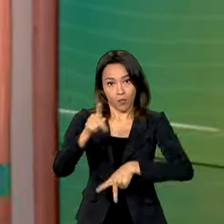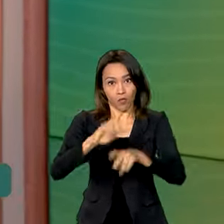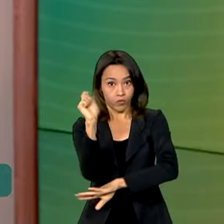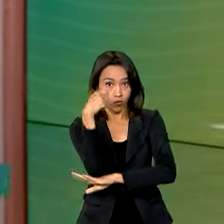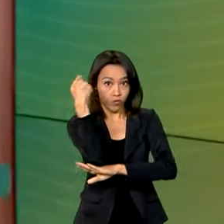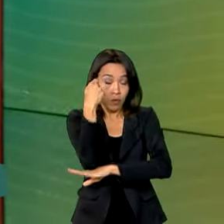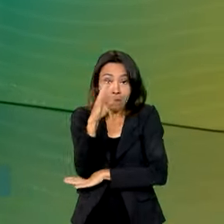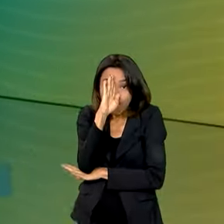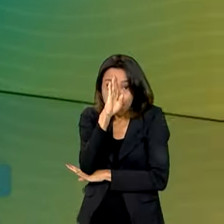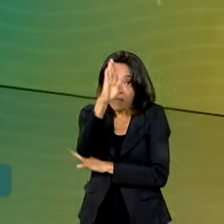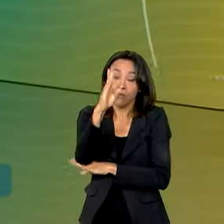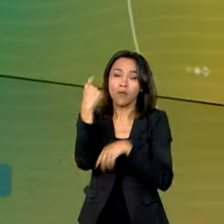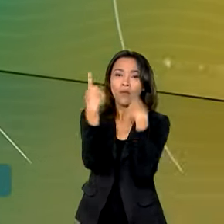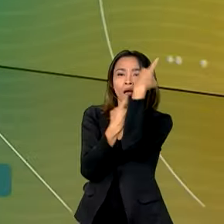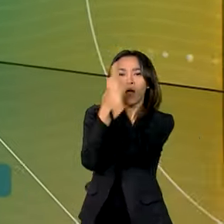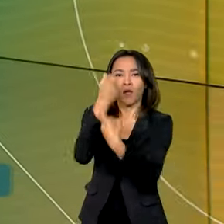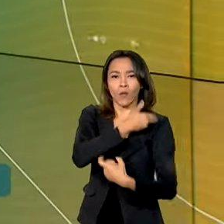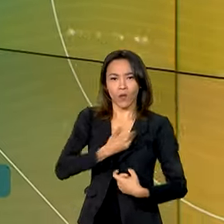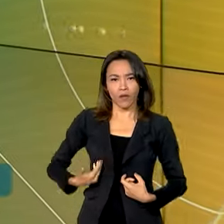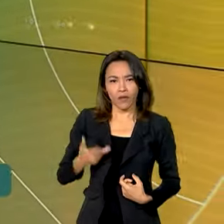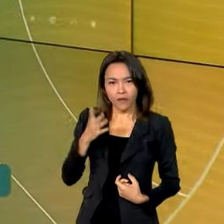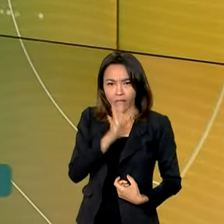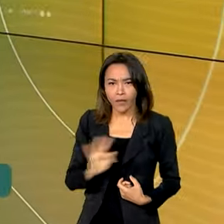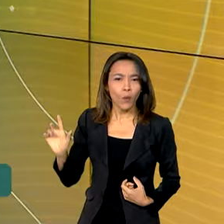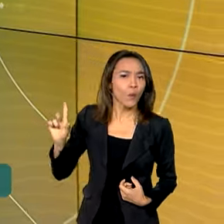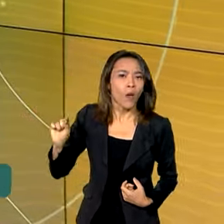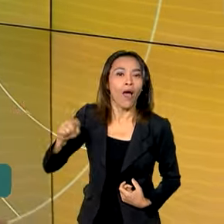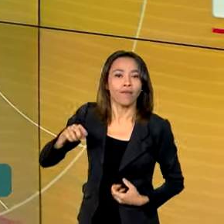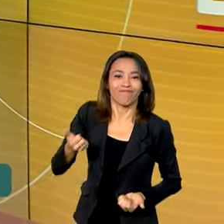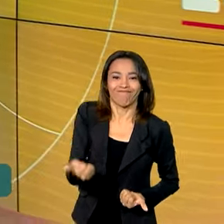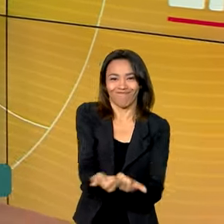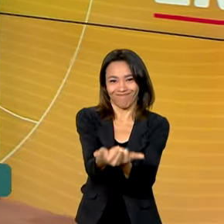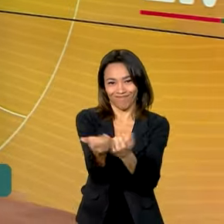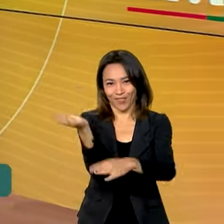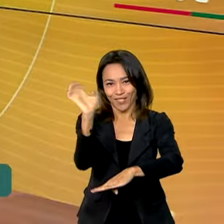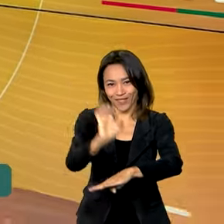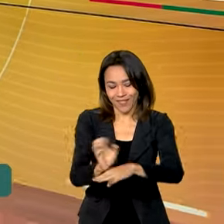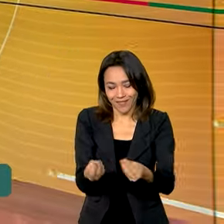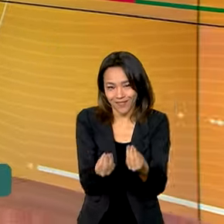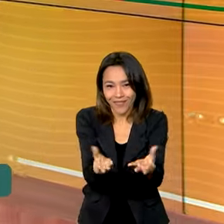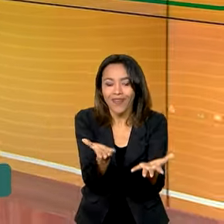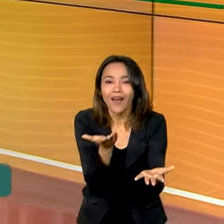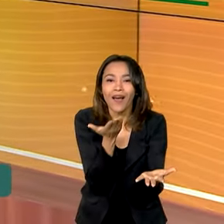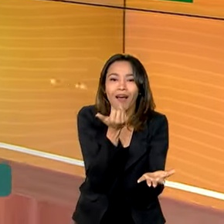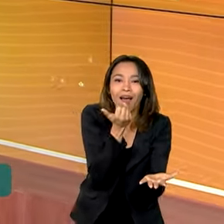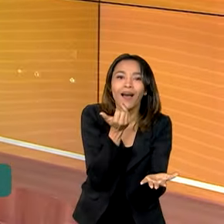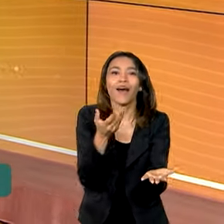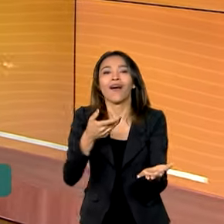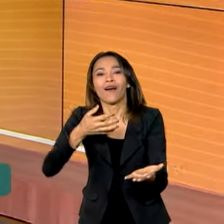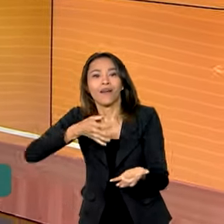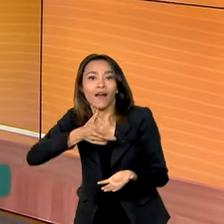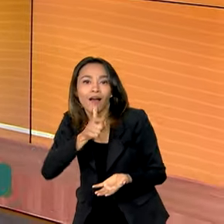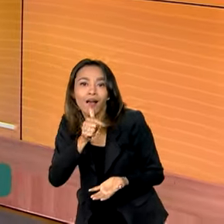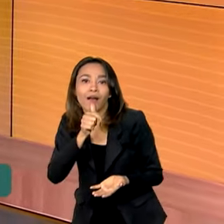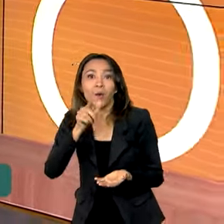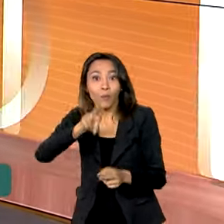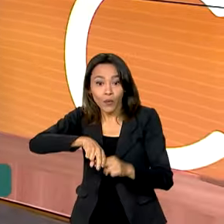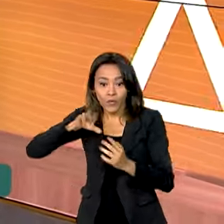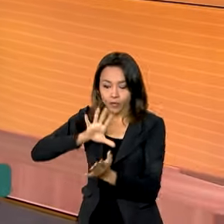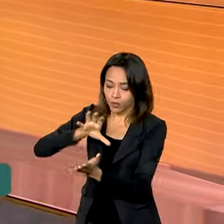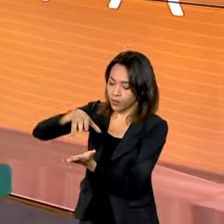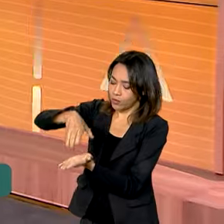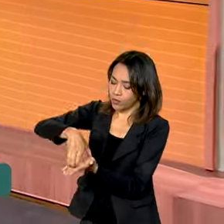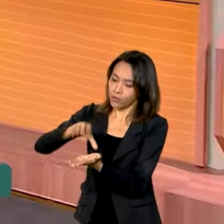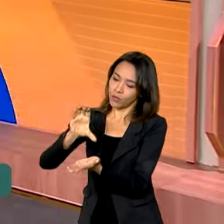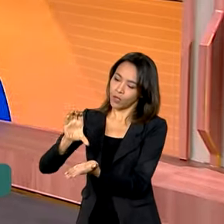das principais preocupações do governo federal é apoiar o estado com água e comida. Por isso, a Conab, a Companhia